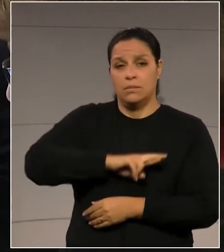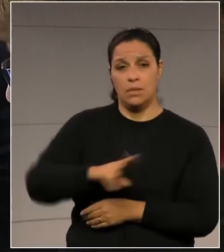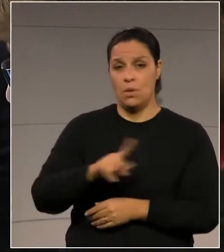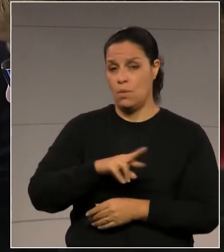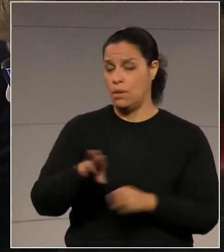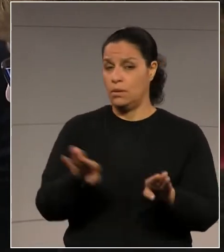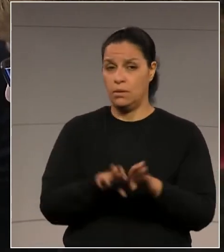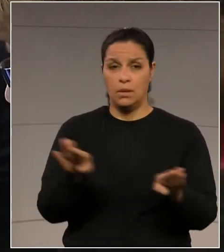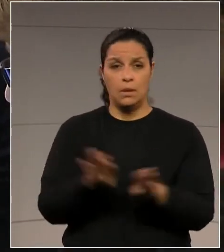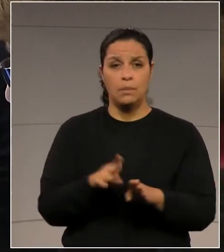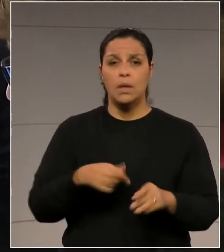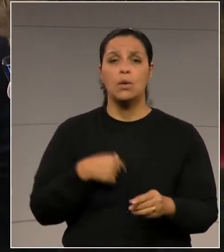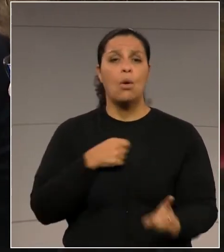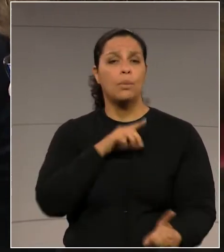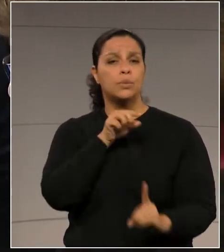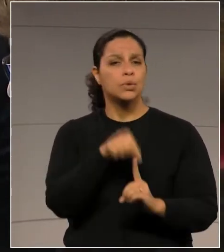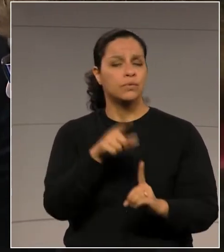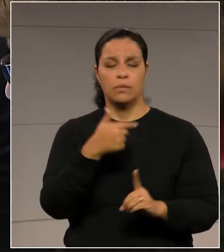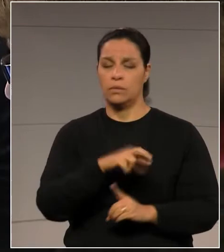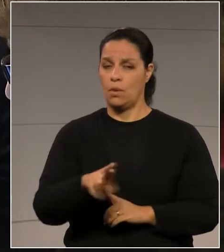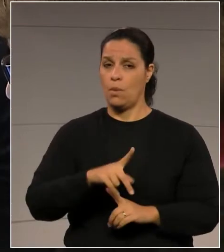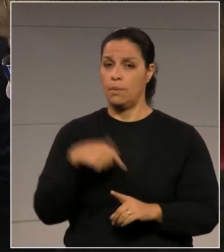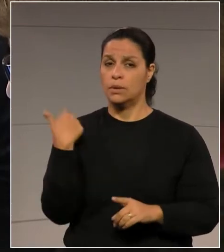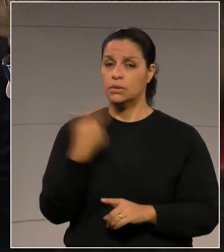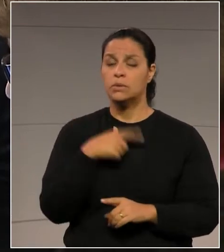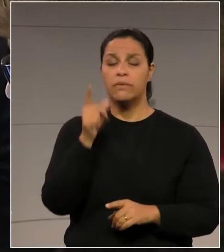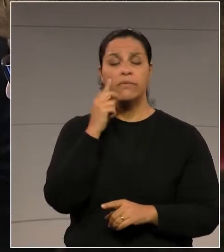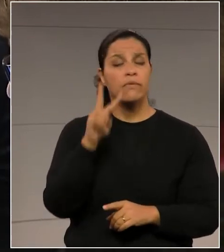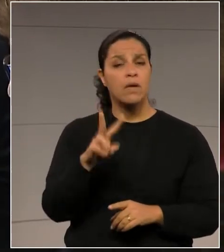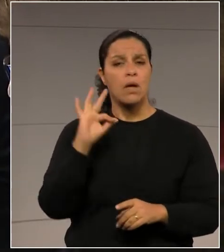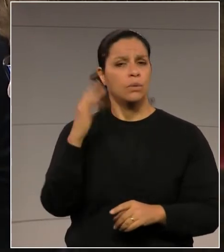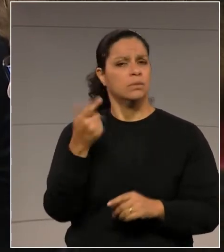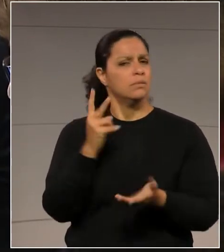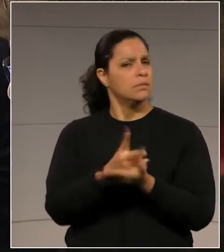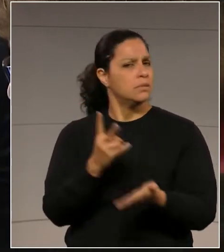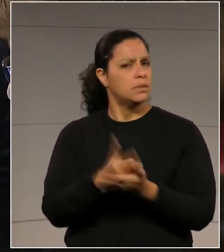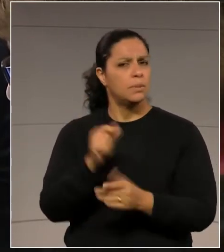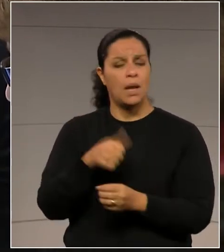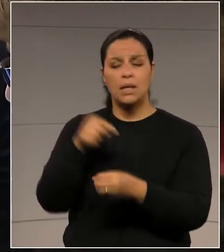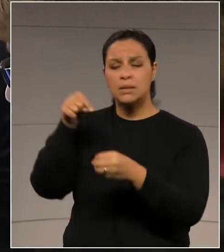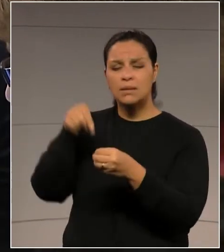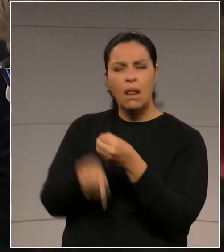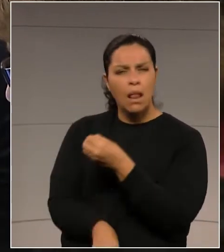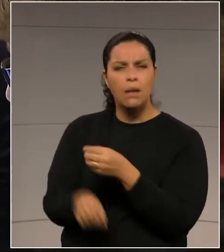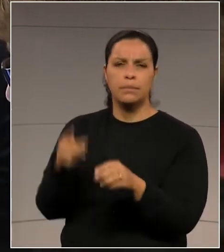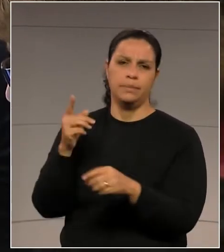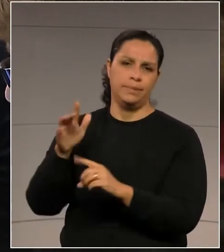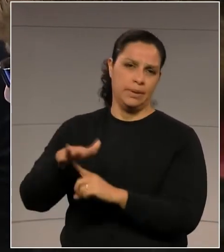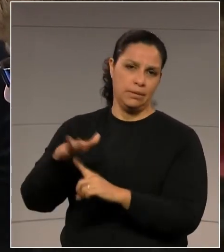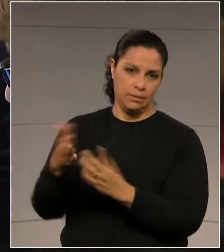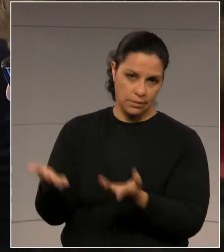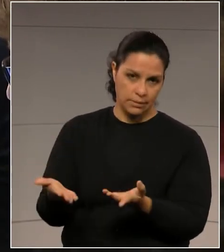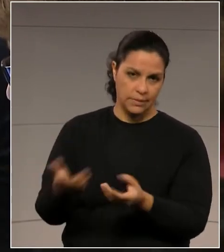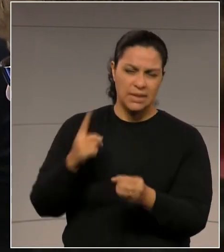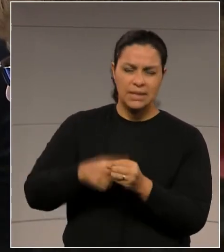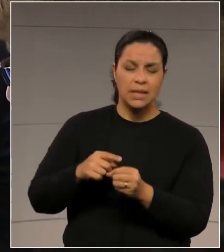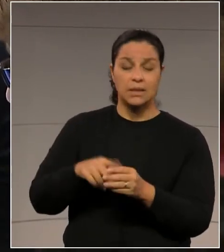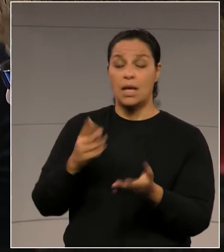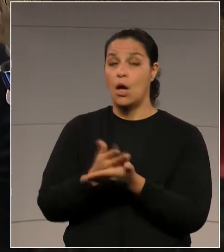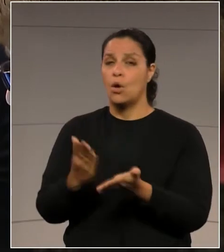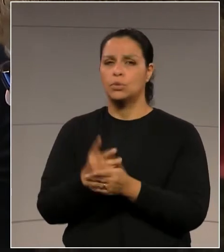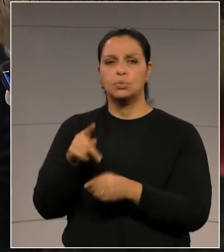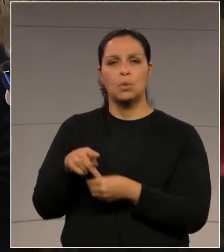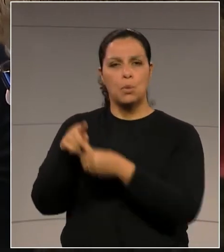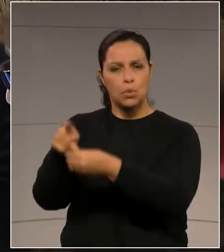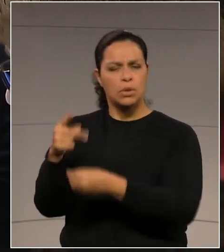não é a sua prerrogativa, mas que nós temos visto acontecer muito no interior do Estado, principalmente. Promotores que se